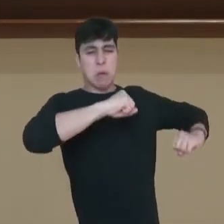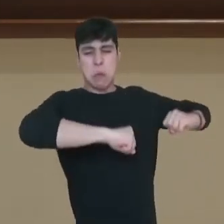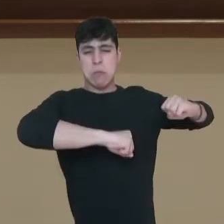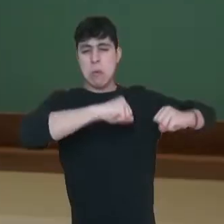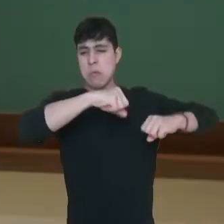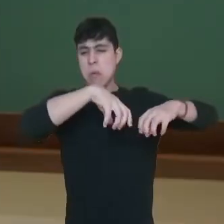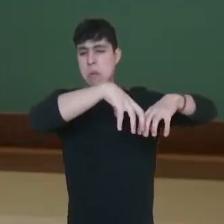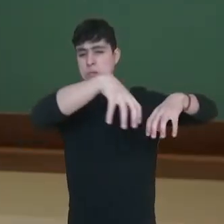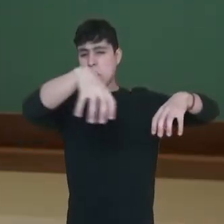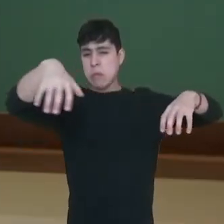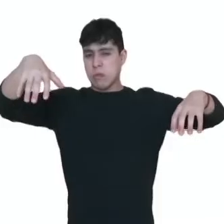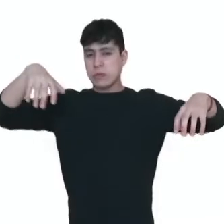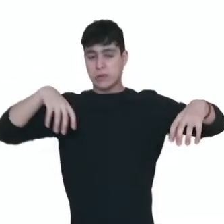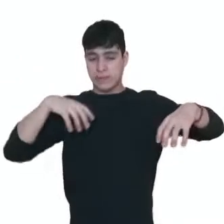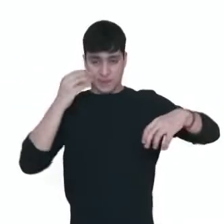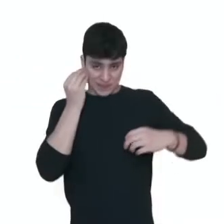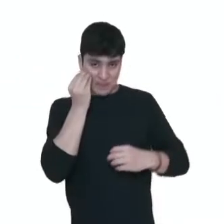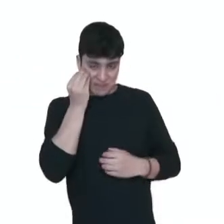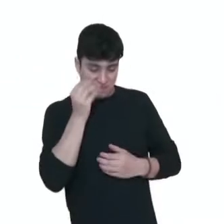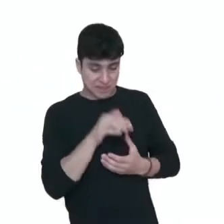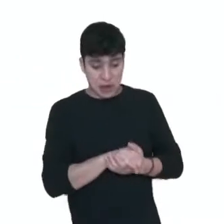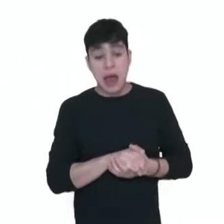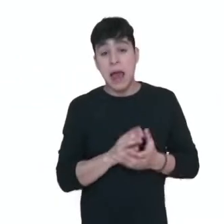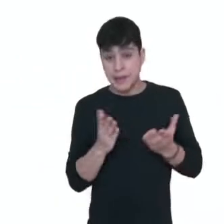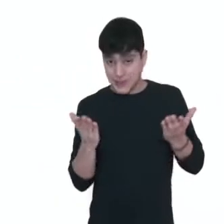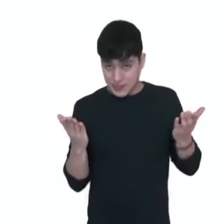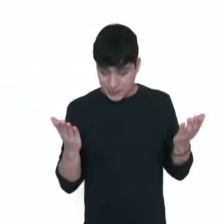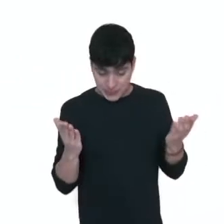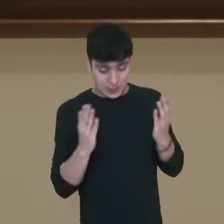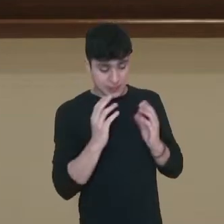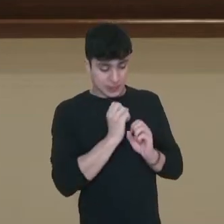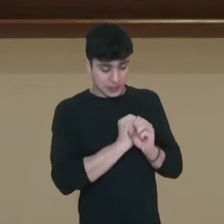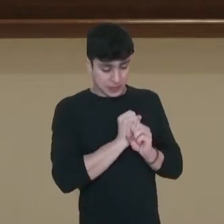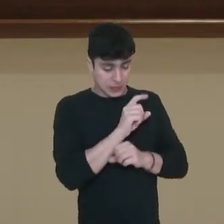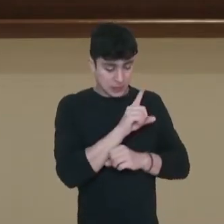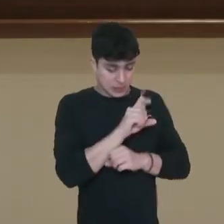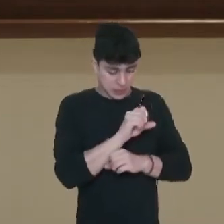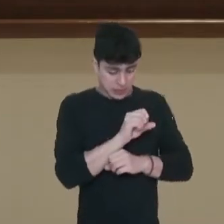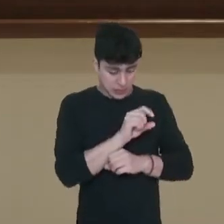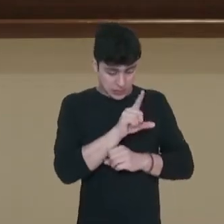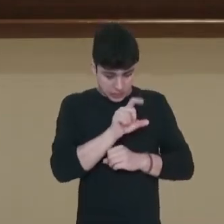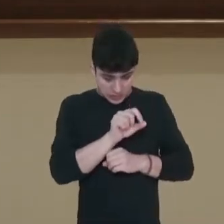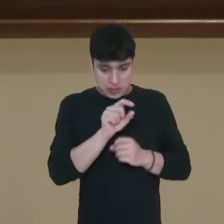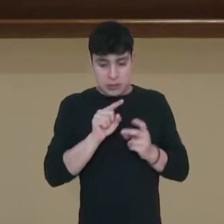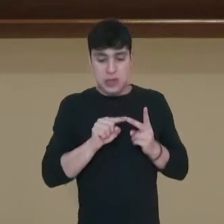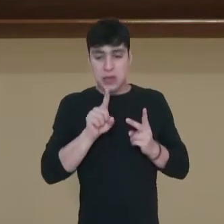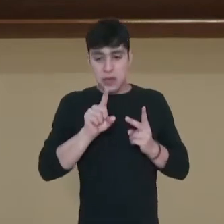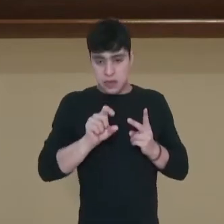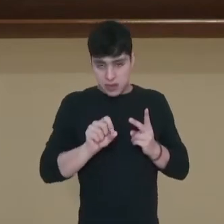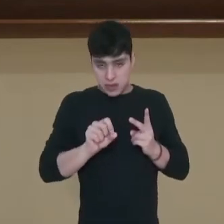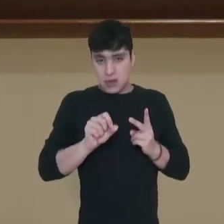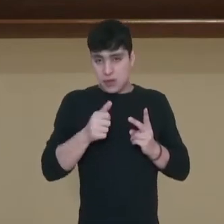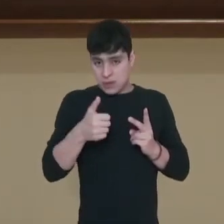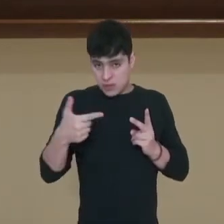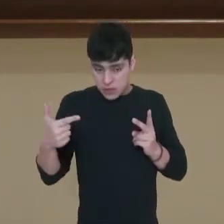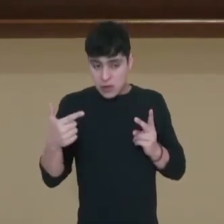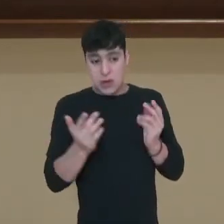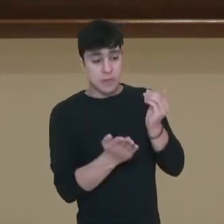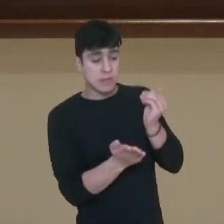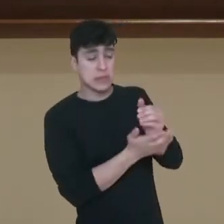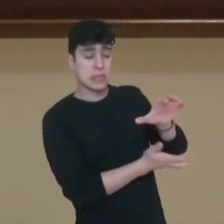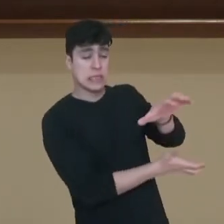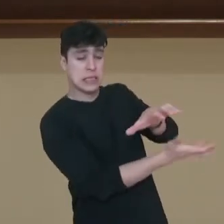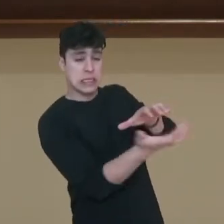Bom, revoltas nacionalistas vão acontecer entre os anos de 1910 e 1912 e a gente vai ver que eles vão